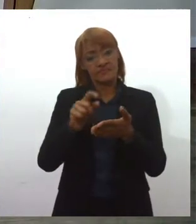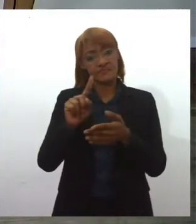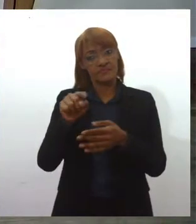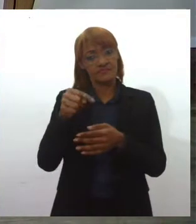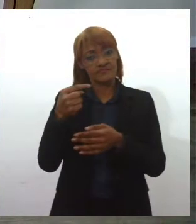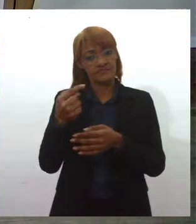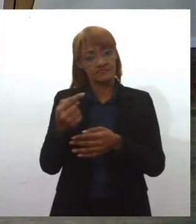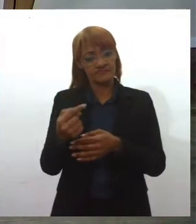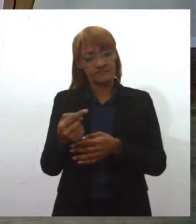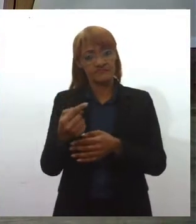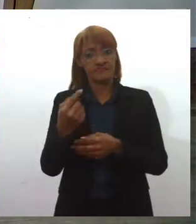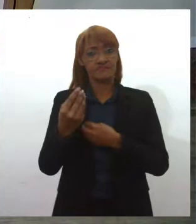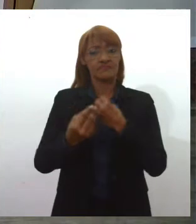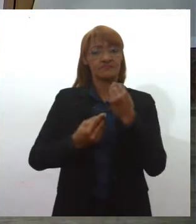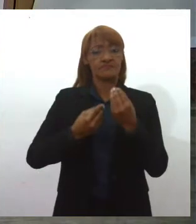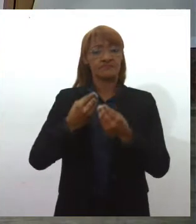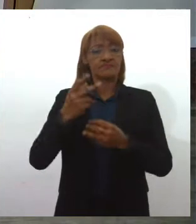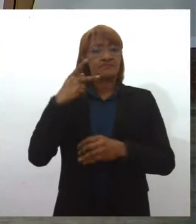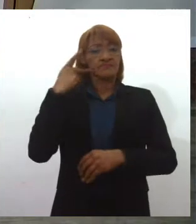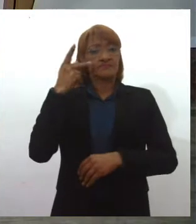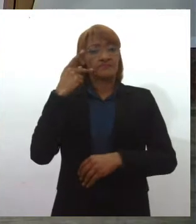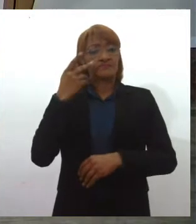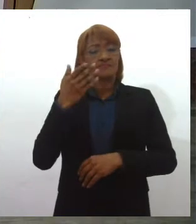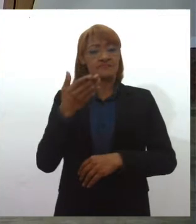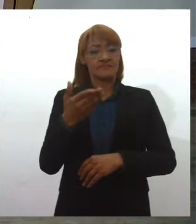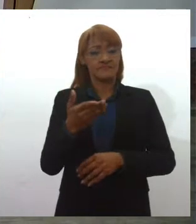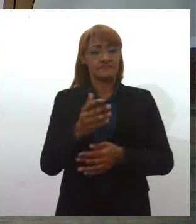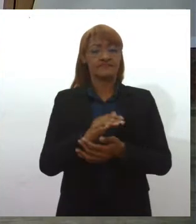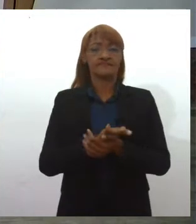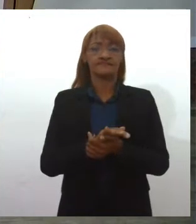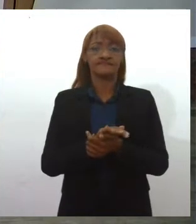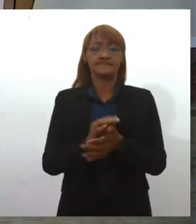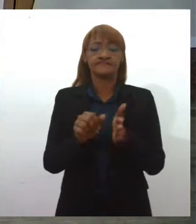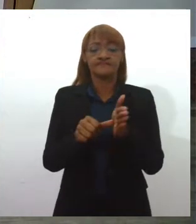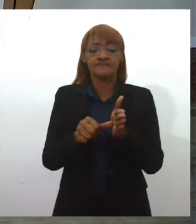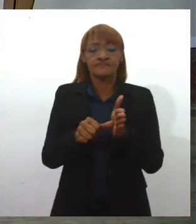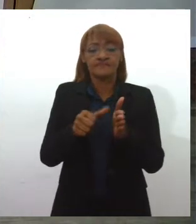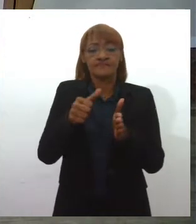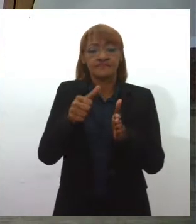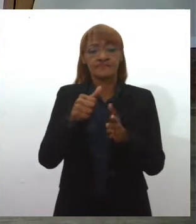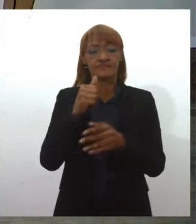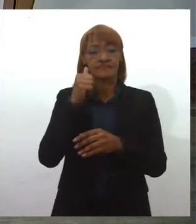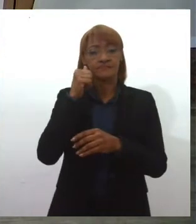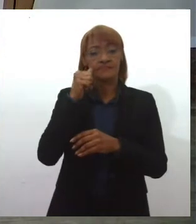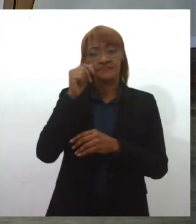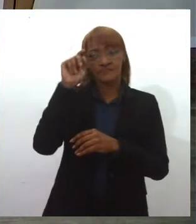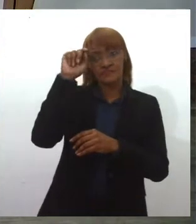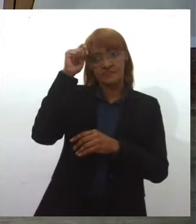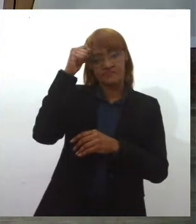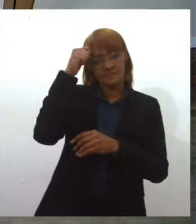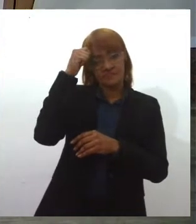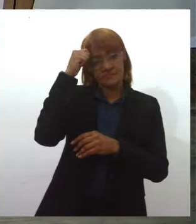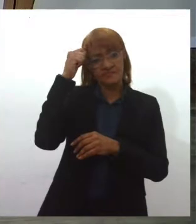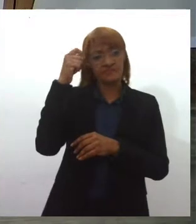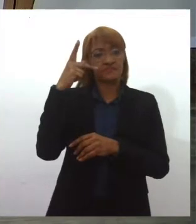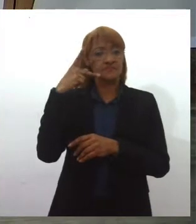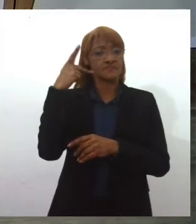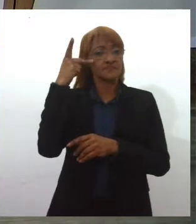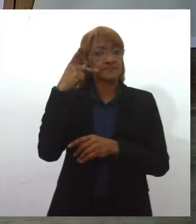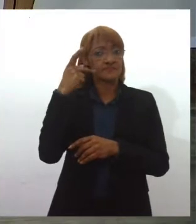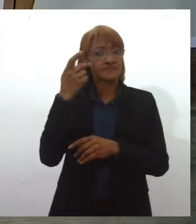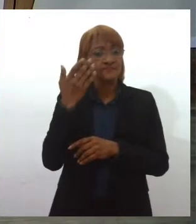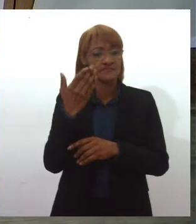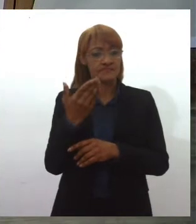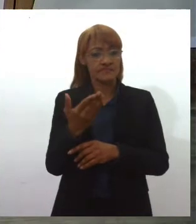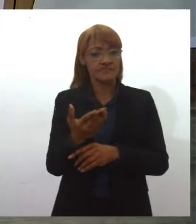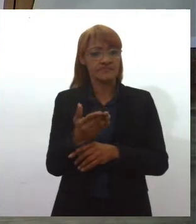parlamentar, que foi aqui o nosso chamado, né? A primeira mulher negra parlamentar, que criou, oficializou aí o dia